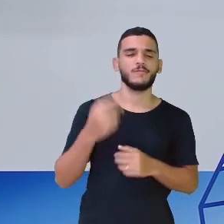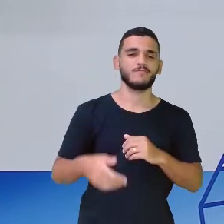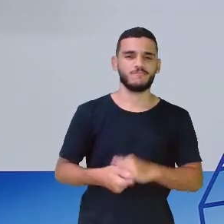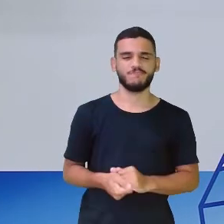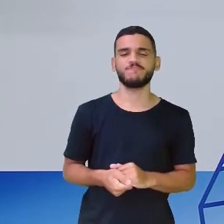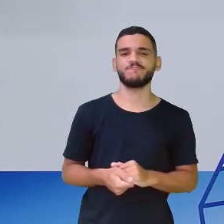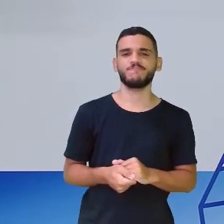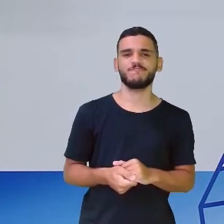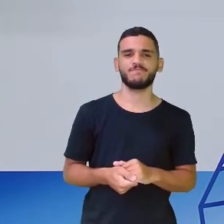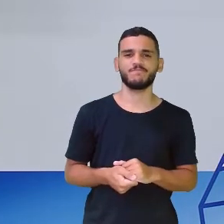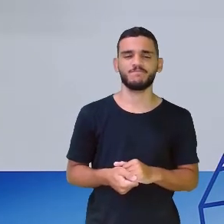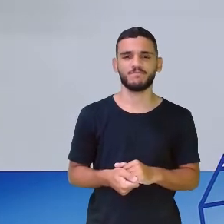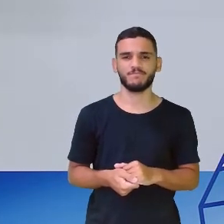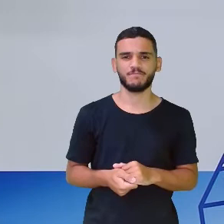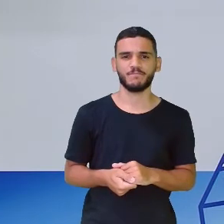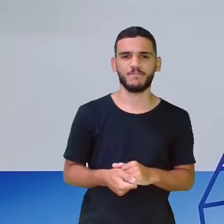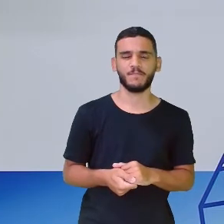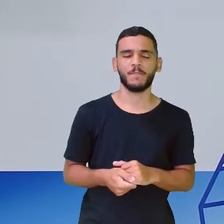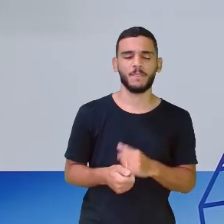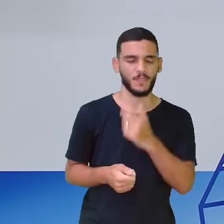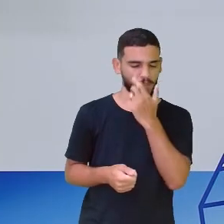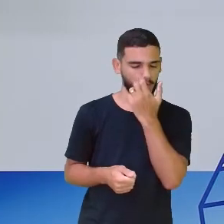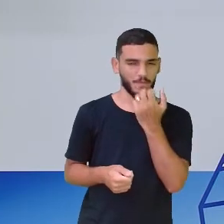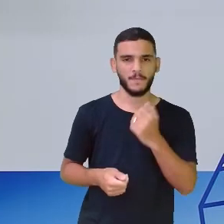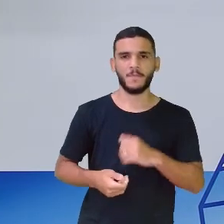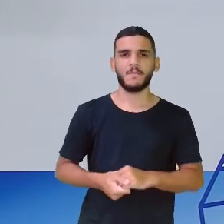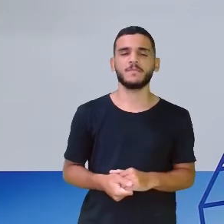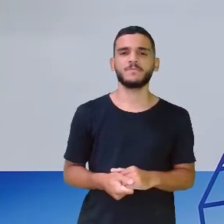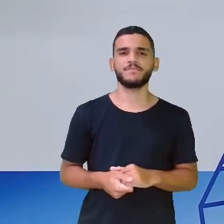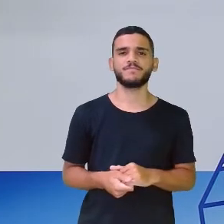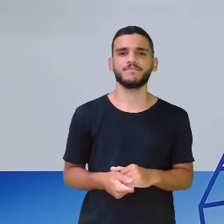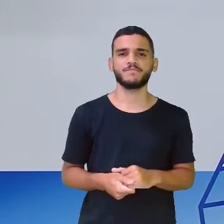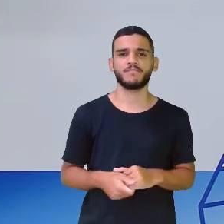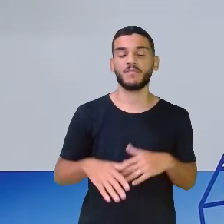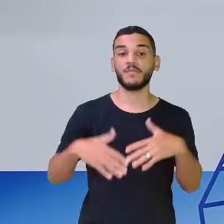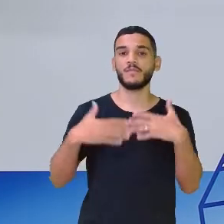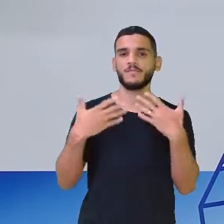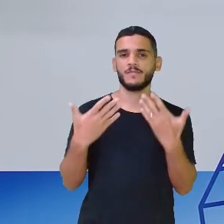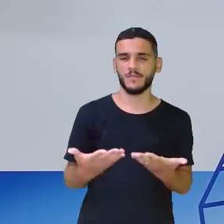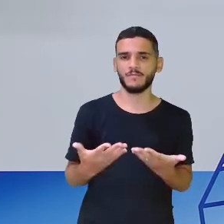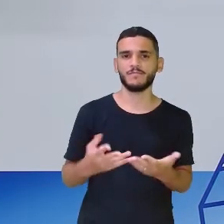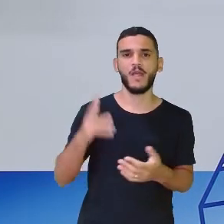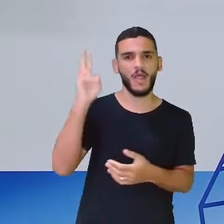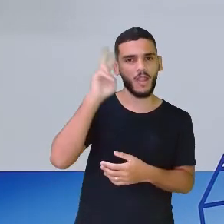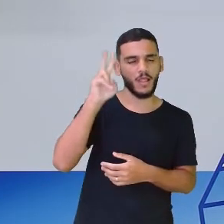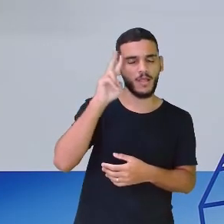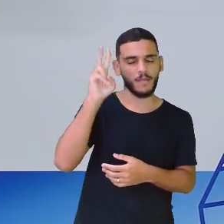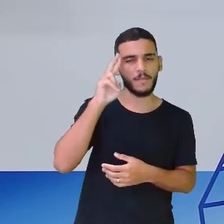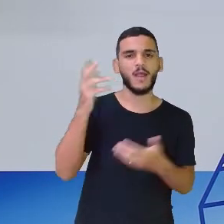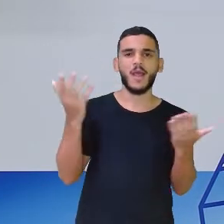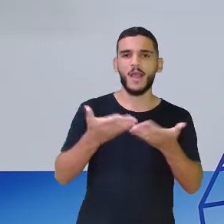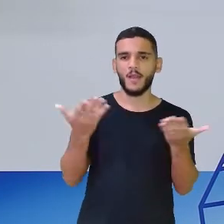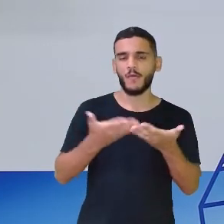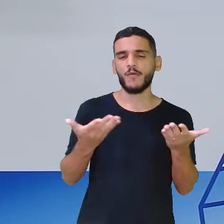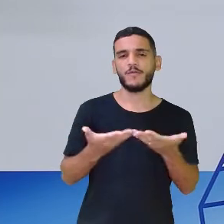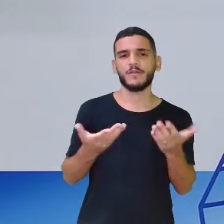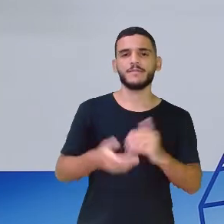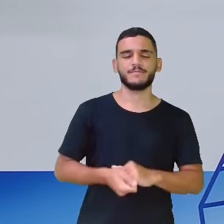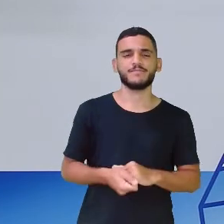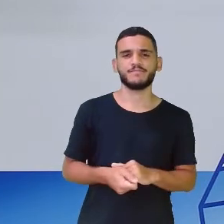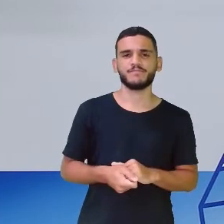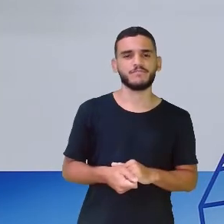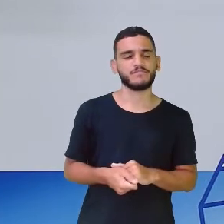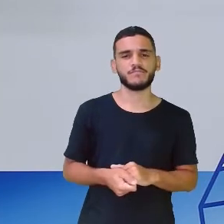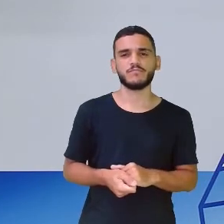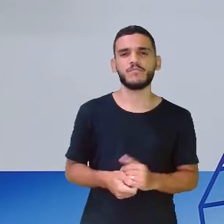situações. Ou quase todas as situações. Então, vamos relembrar agora onde a gente pode